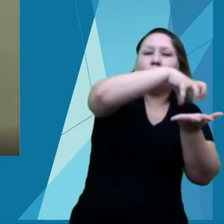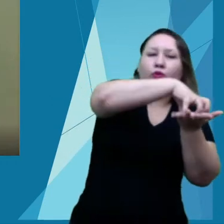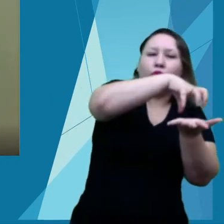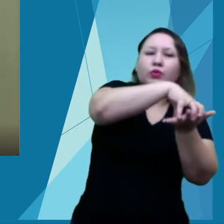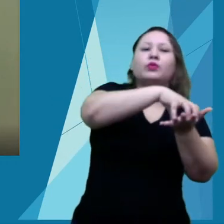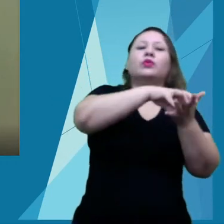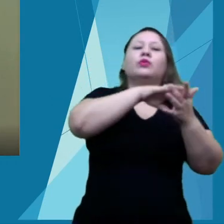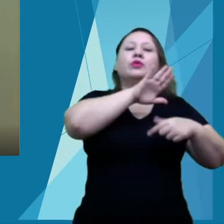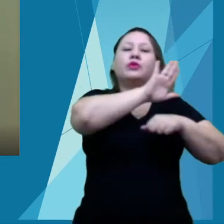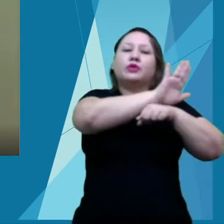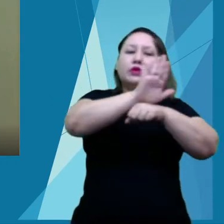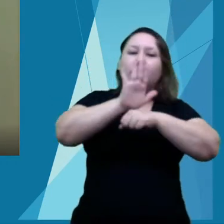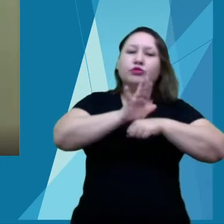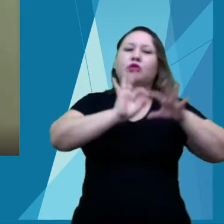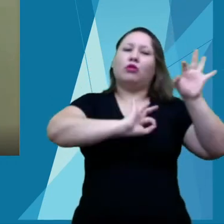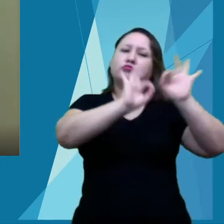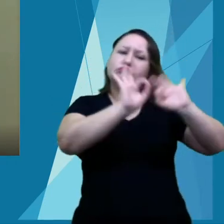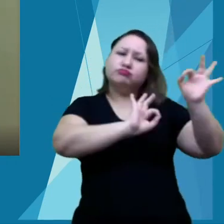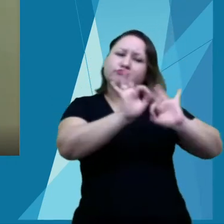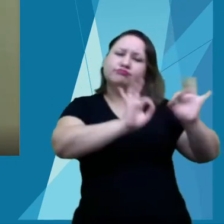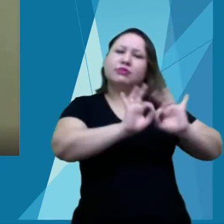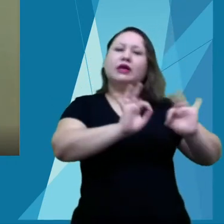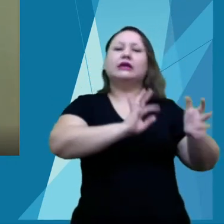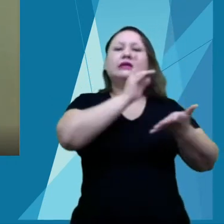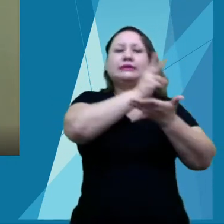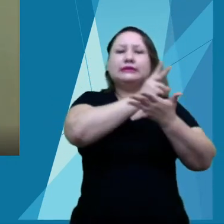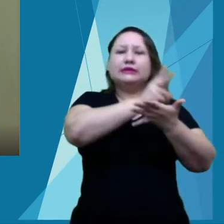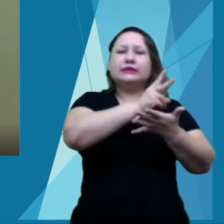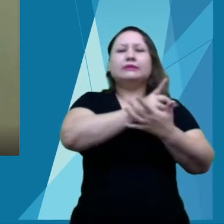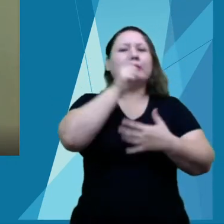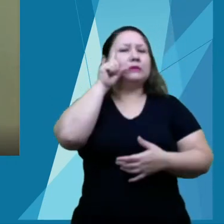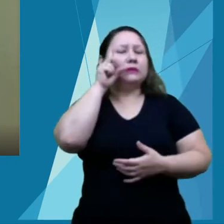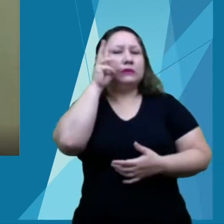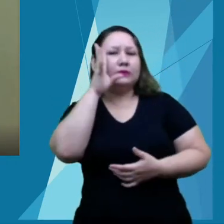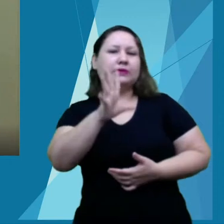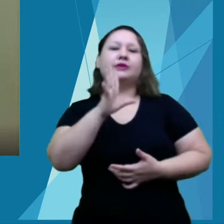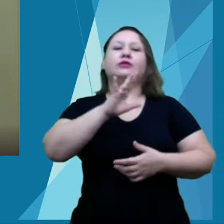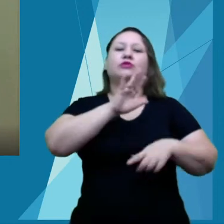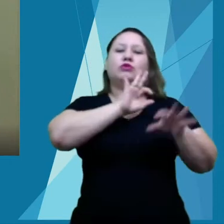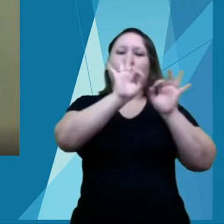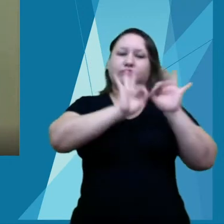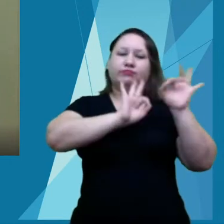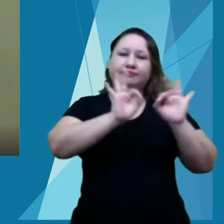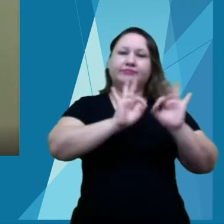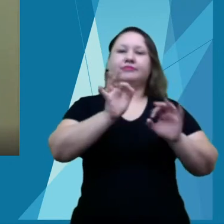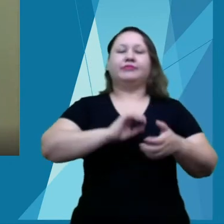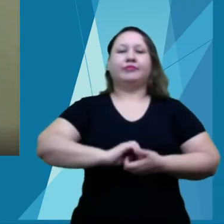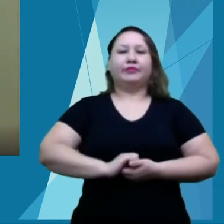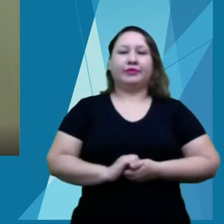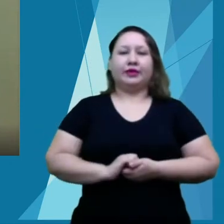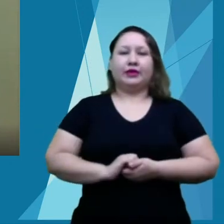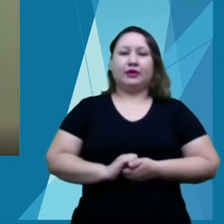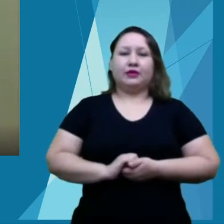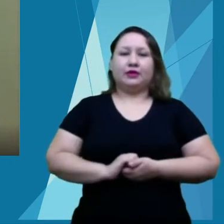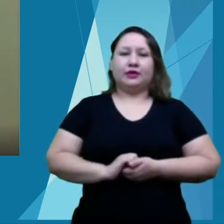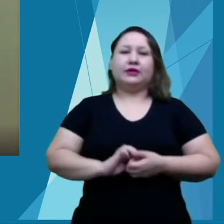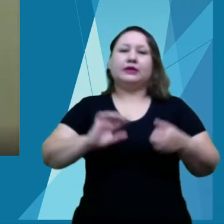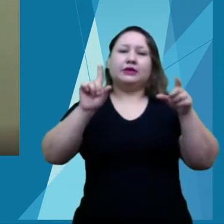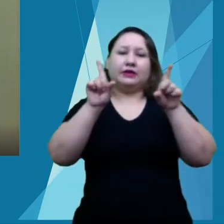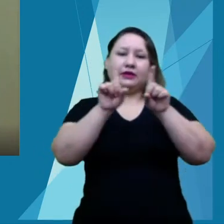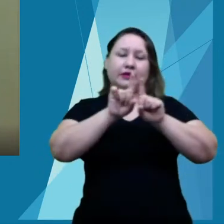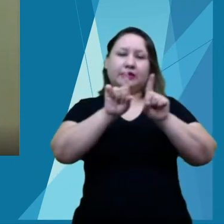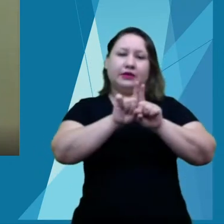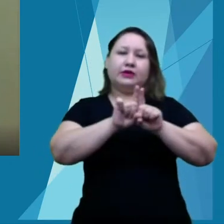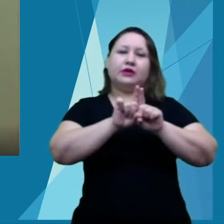nos referimos carinhosamente no dia a dia de família PROEX. Isso tem sido um